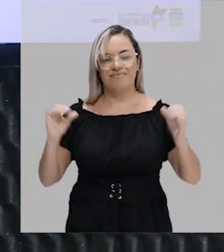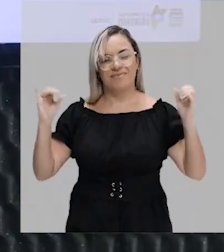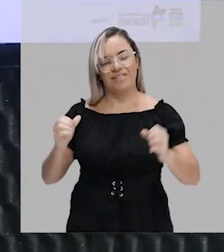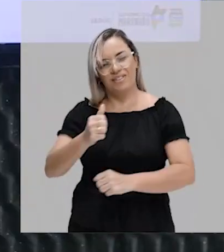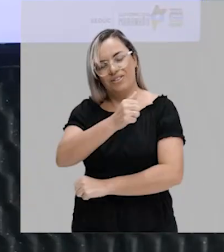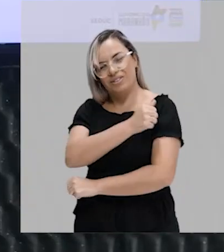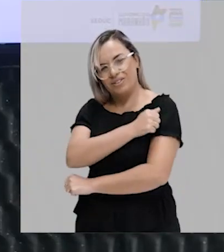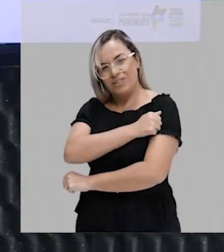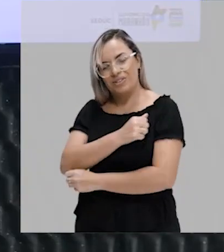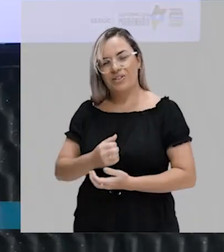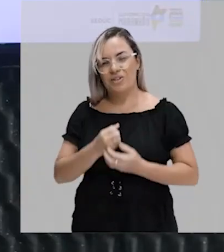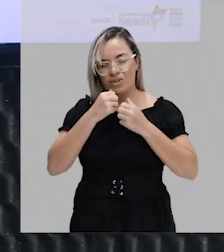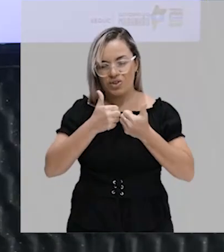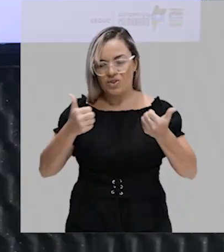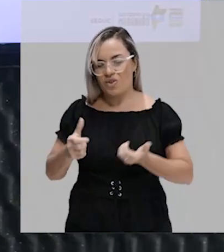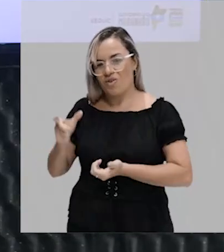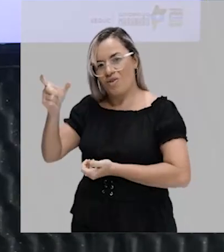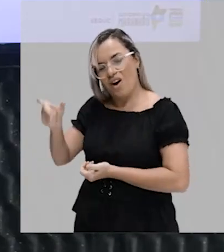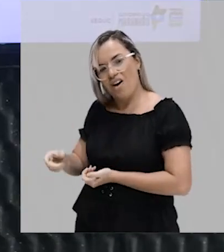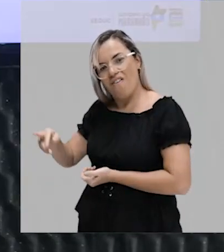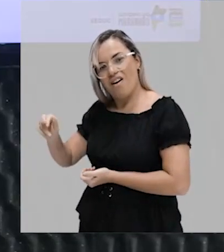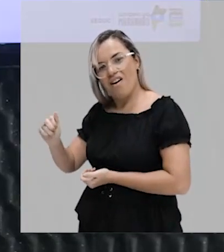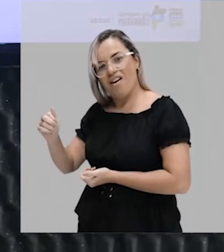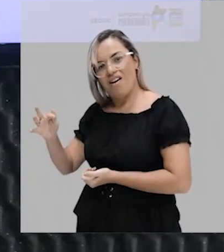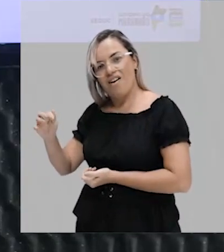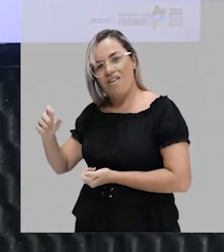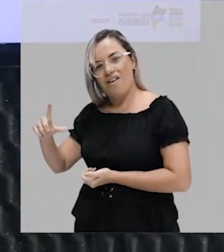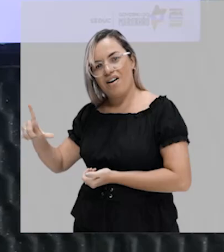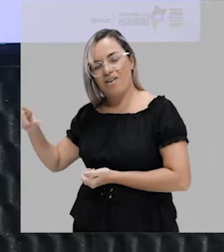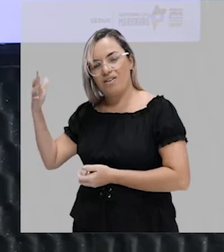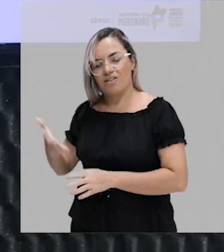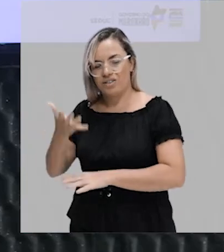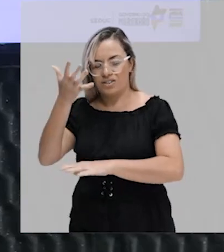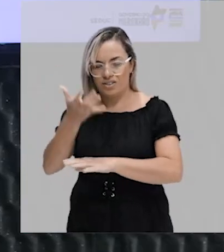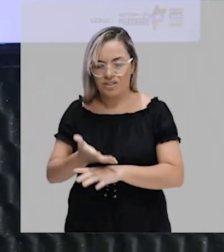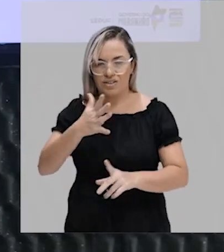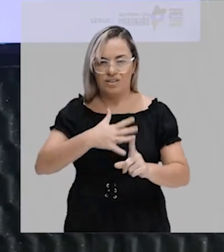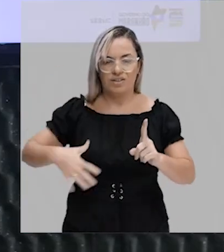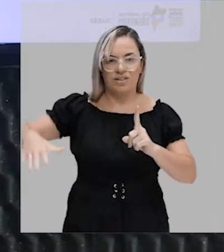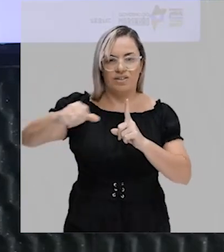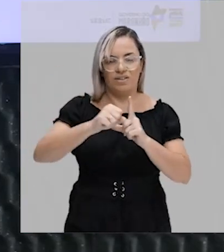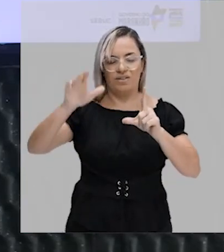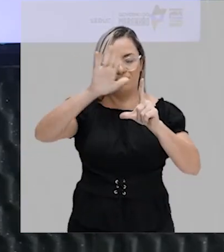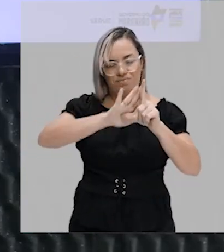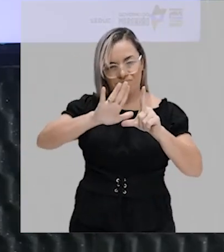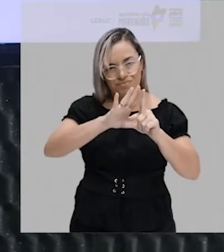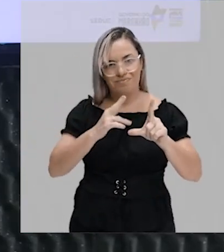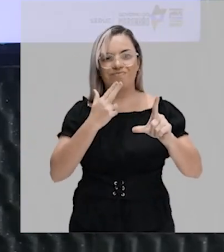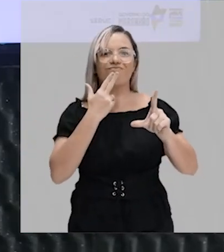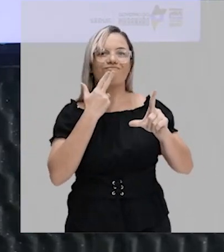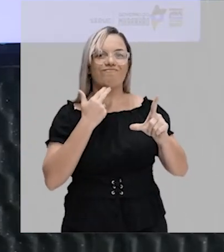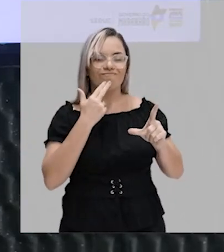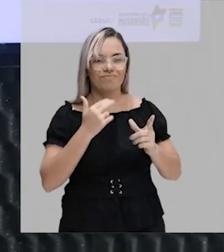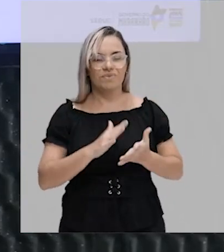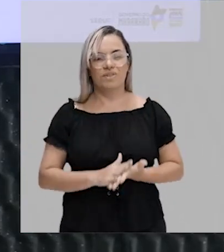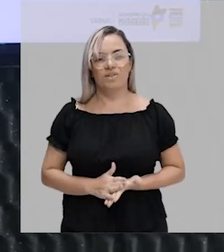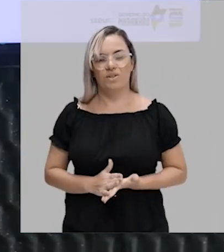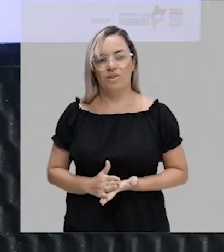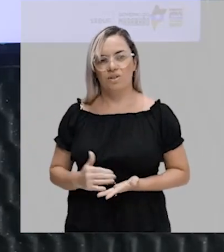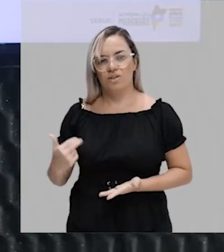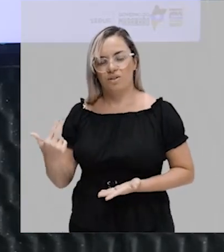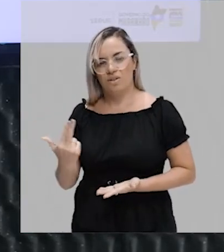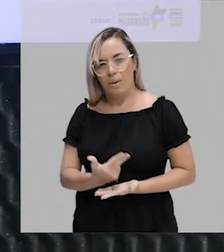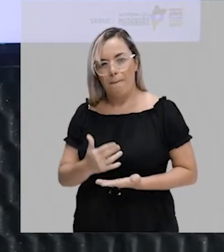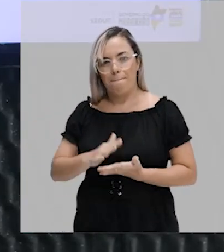Fala galera, tudo bem? Aqui com vocês é o professor Rafael Carlos, de Sociologia da Plataforma Gonçalves Dias. E na